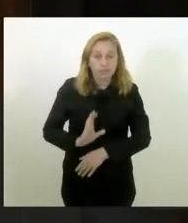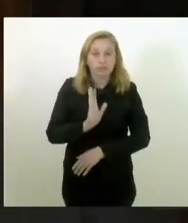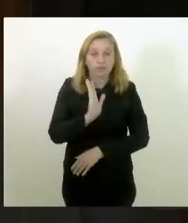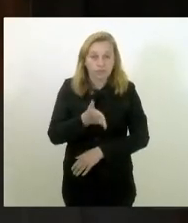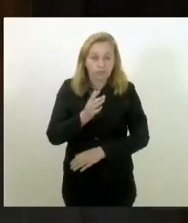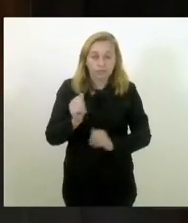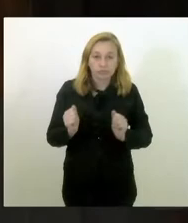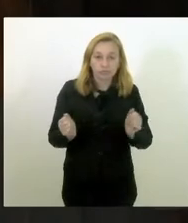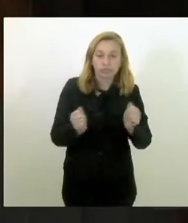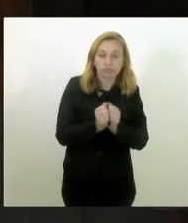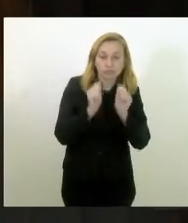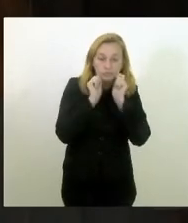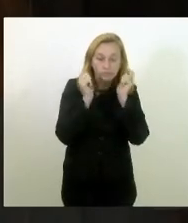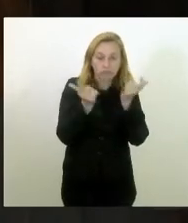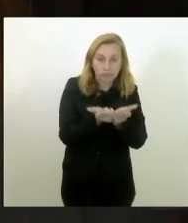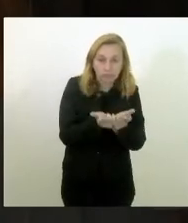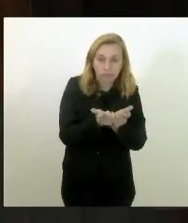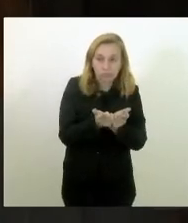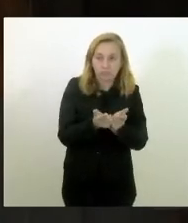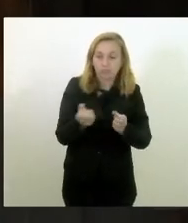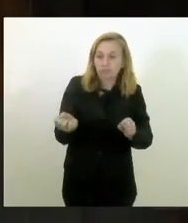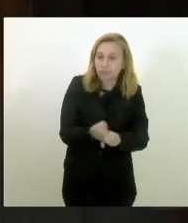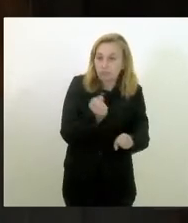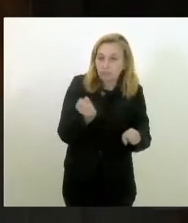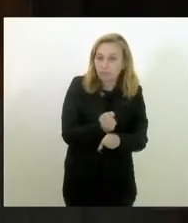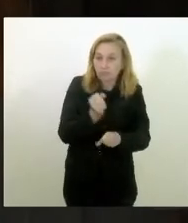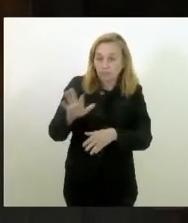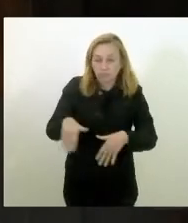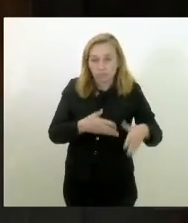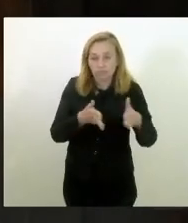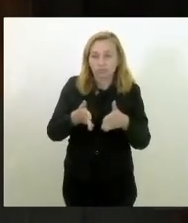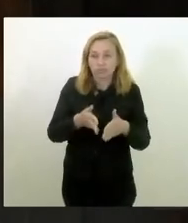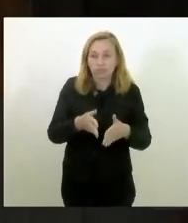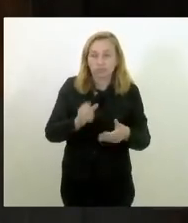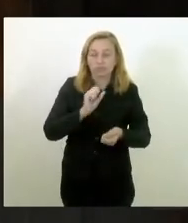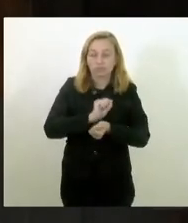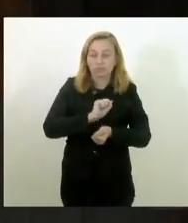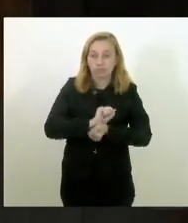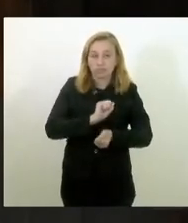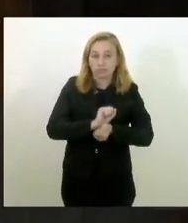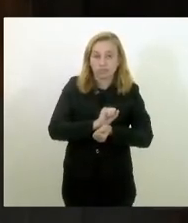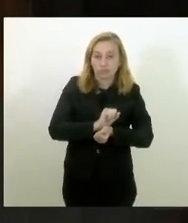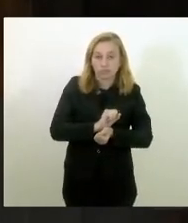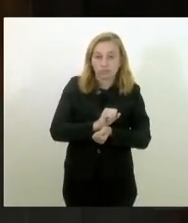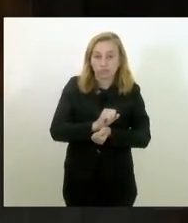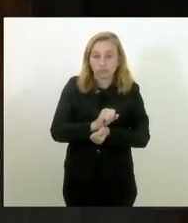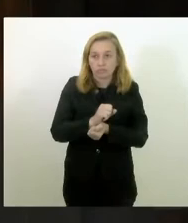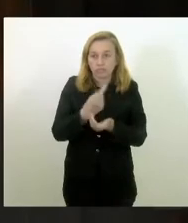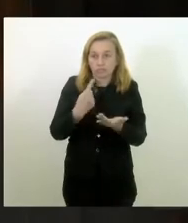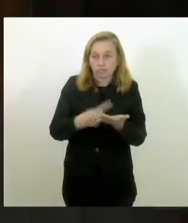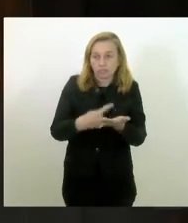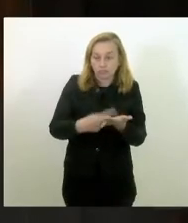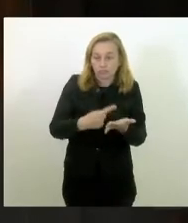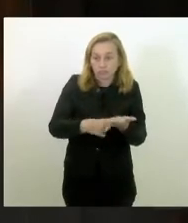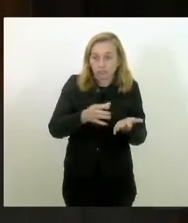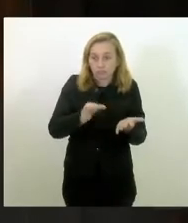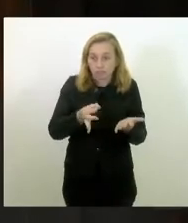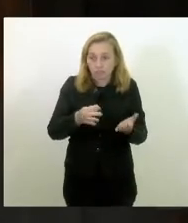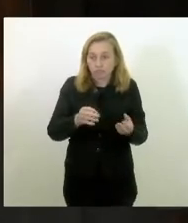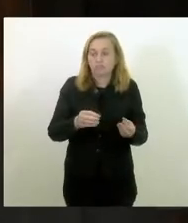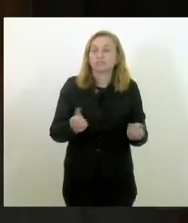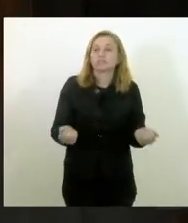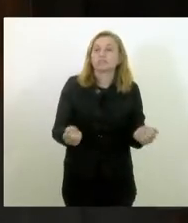Legislativa à disposição para construir uma alternativa, estamos aguardando uma agenda que envolva o presidente da Assembleia, o